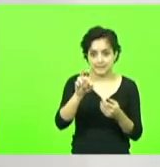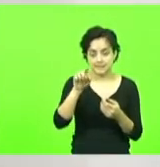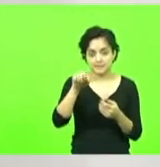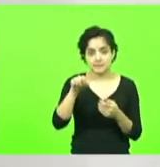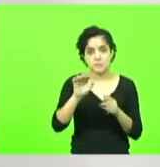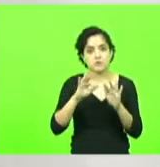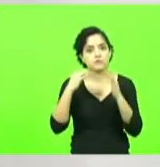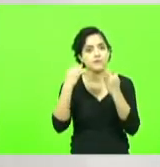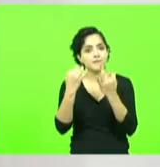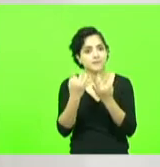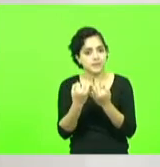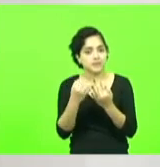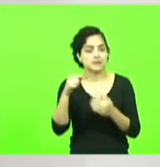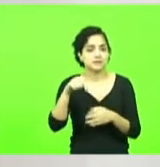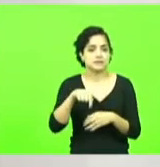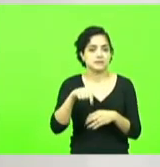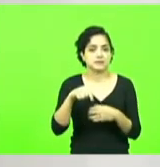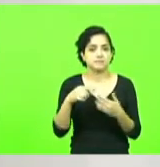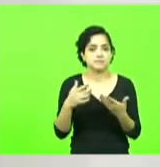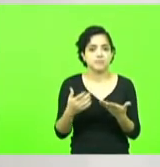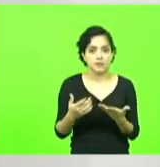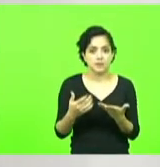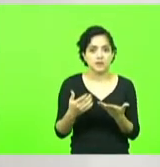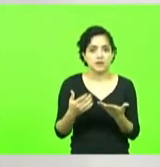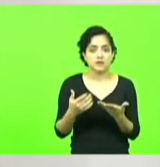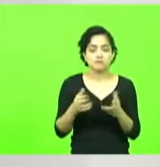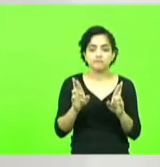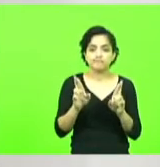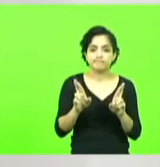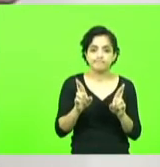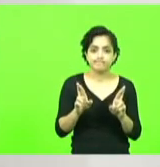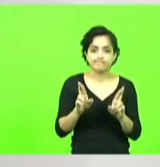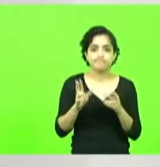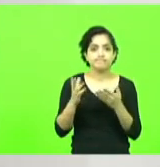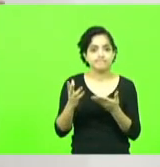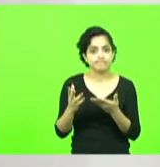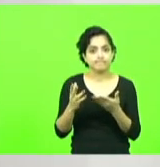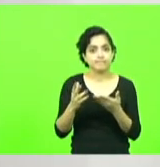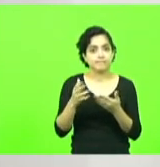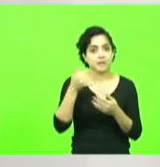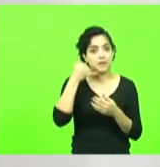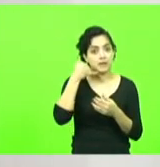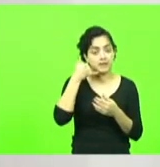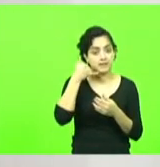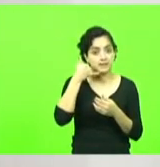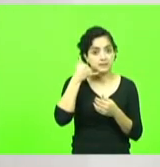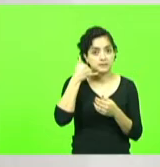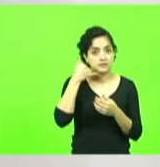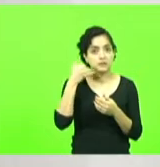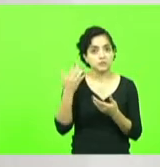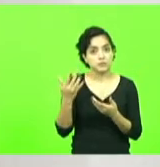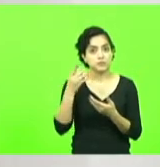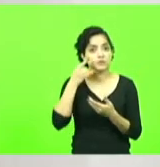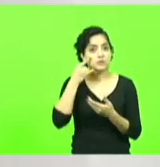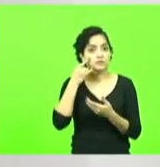então eu queria torcer para que primeiro a ligação do deputado Mauro não sei se daqui a